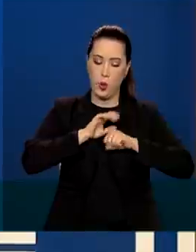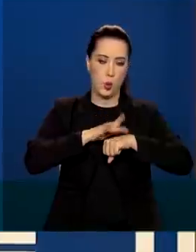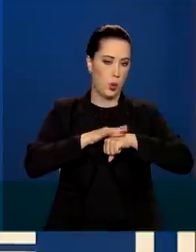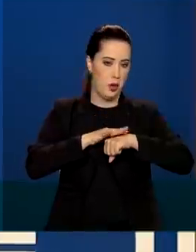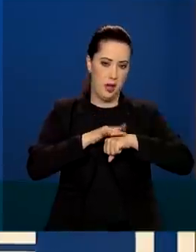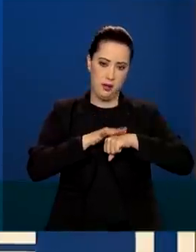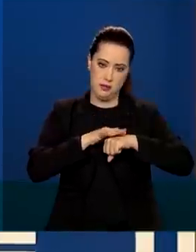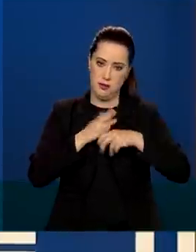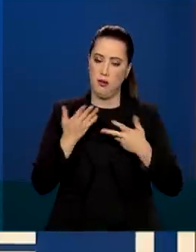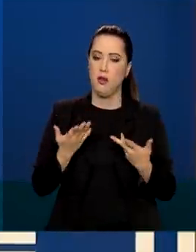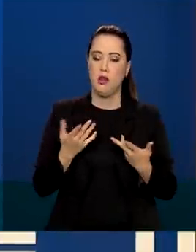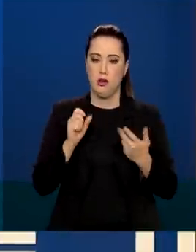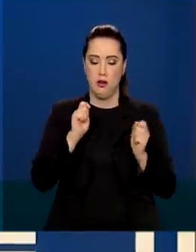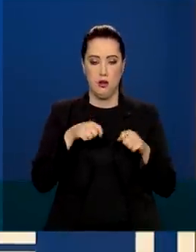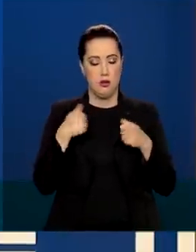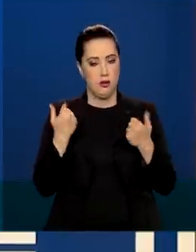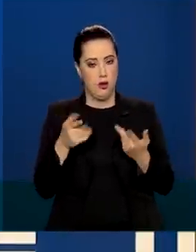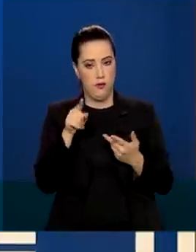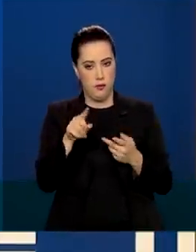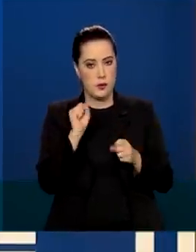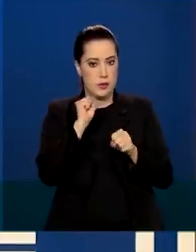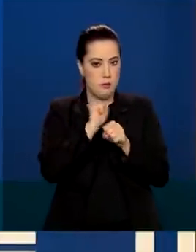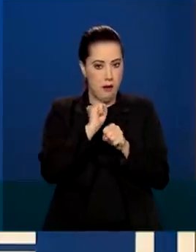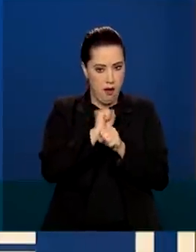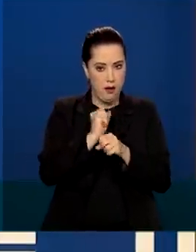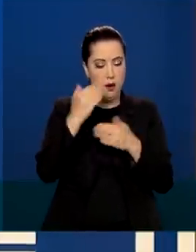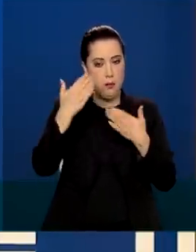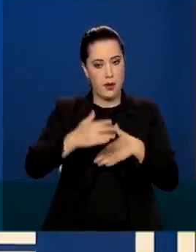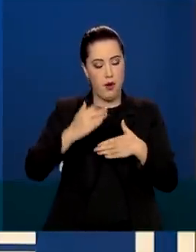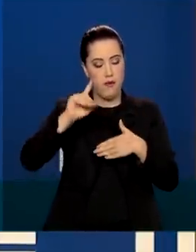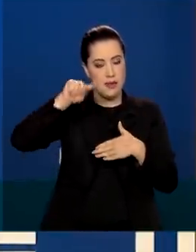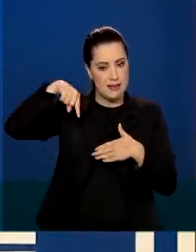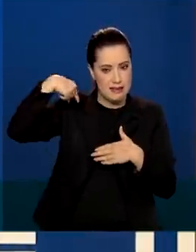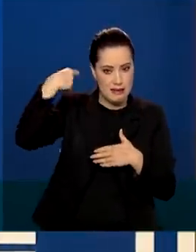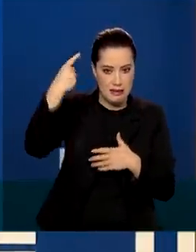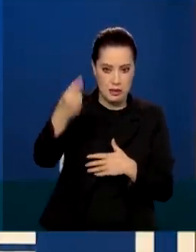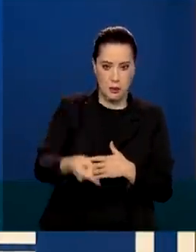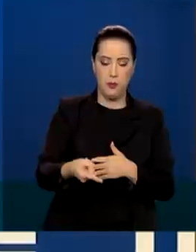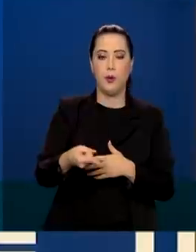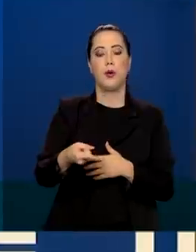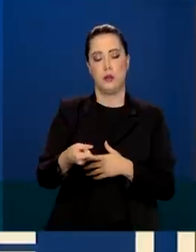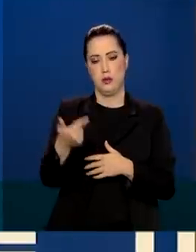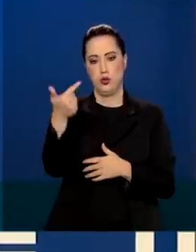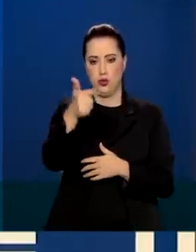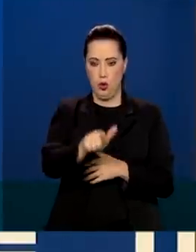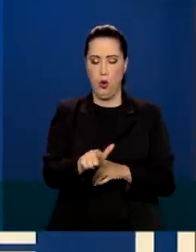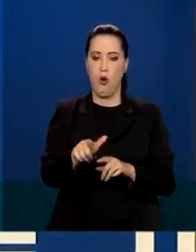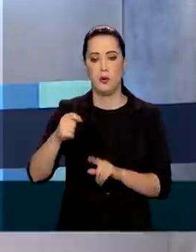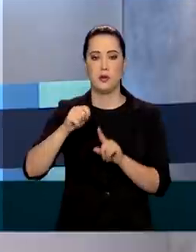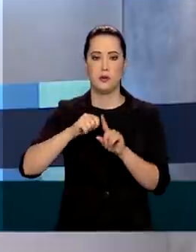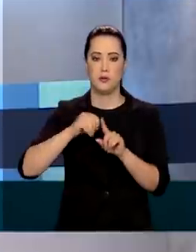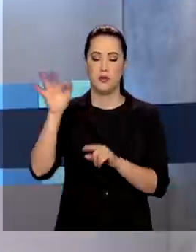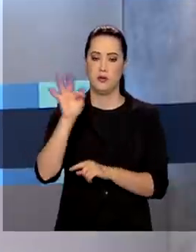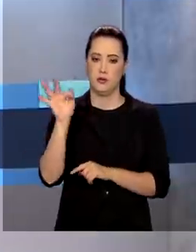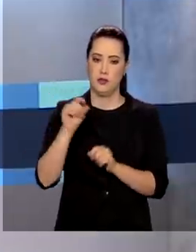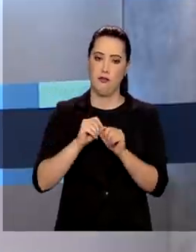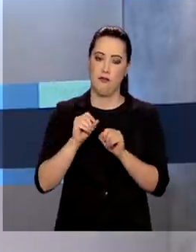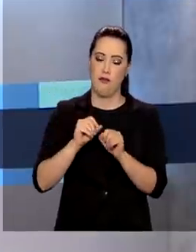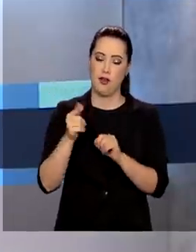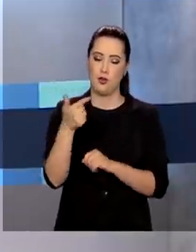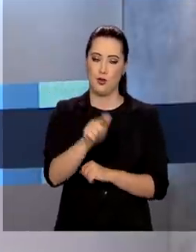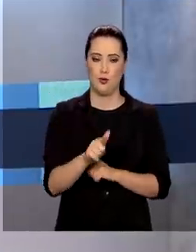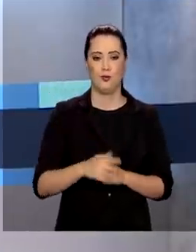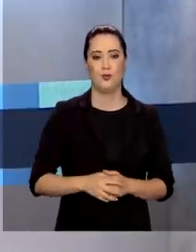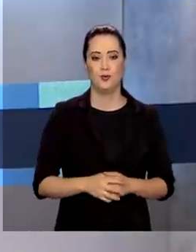infectocontagiosa e com isso você não fará aquela prova no dia, mas fará na reaplicação em fevereiro. O